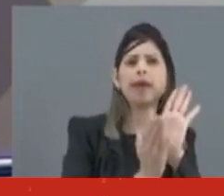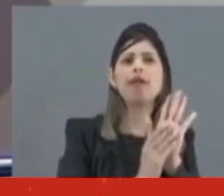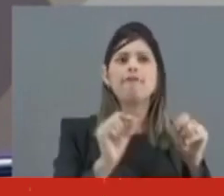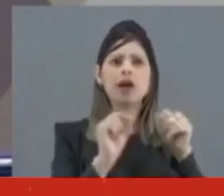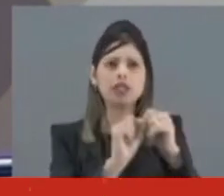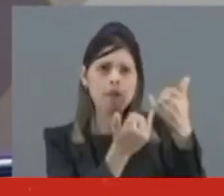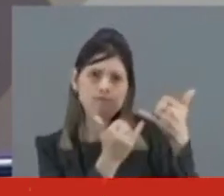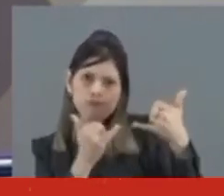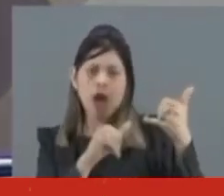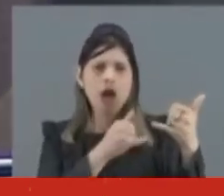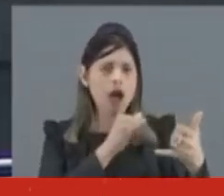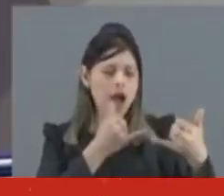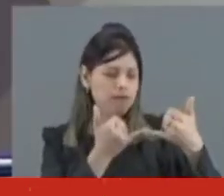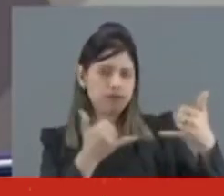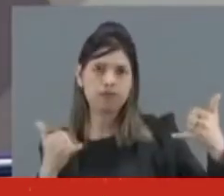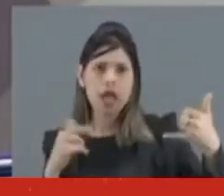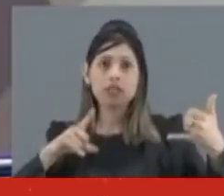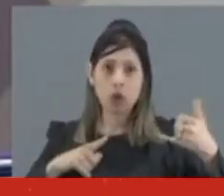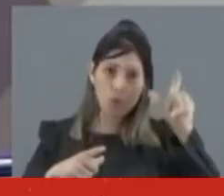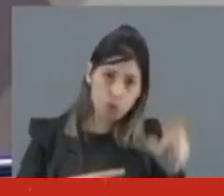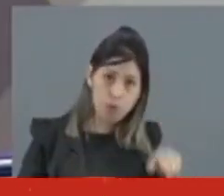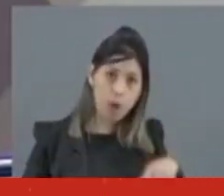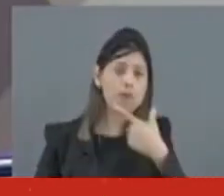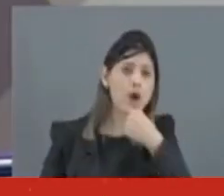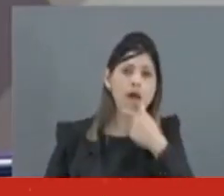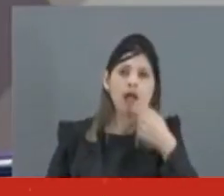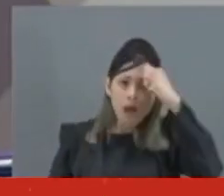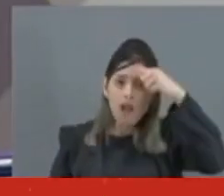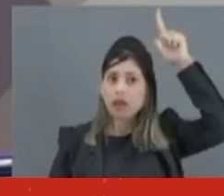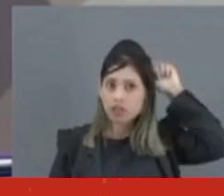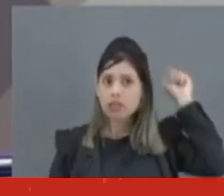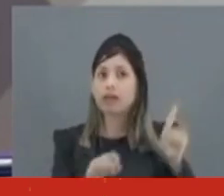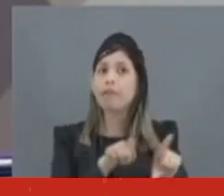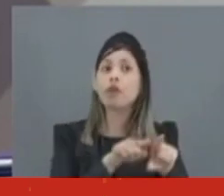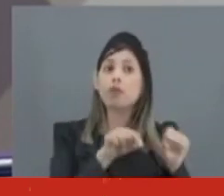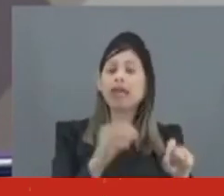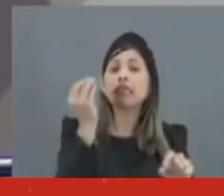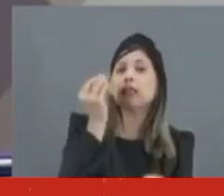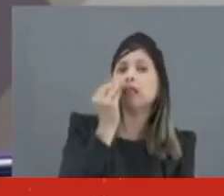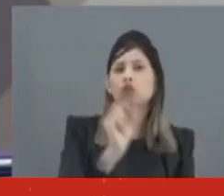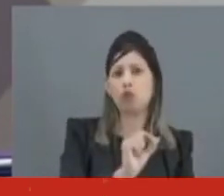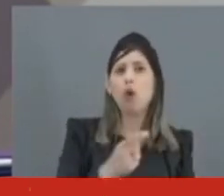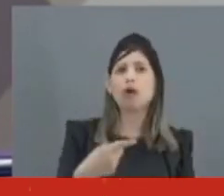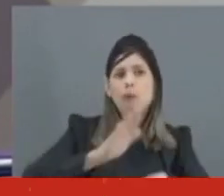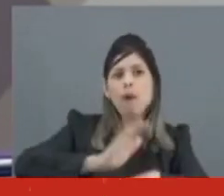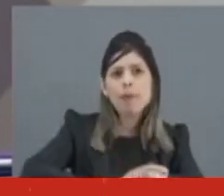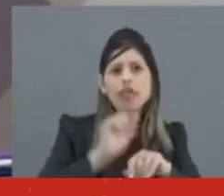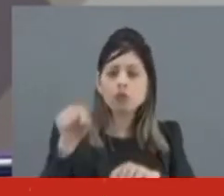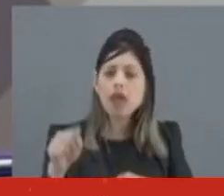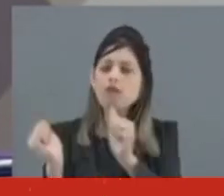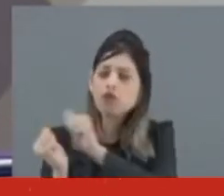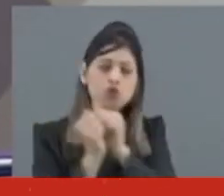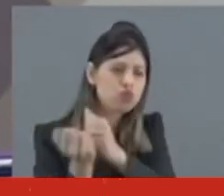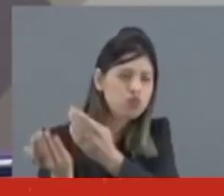STF, Alexandre de Moraes. Referido, hacker se encontrou no Palácio da Alvorada com o então presidente da República, momento no qual foi recebido a